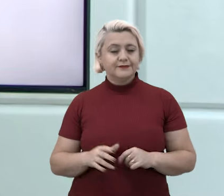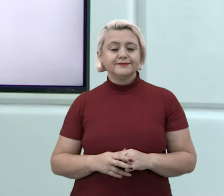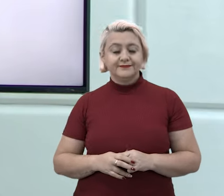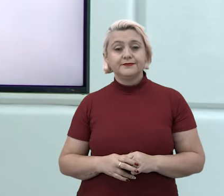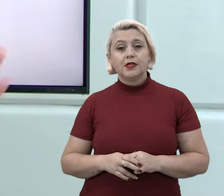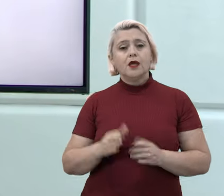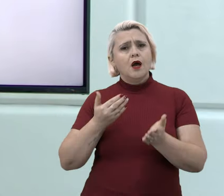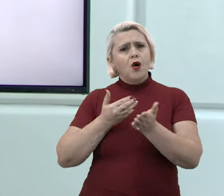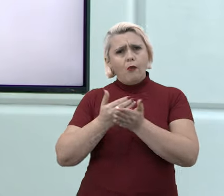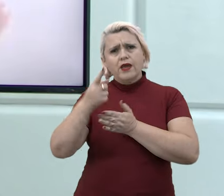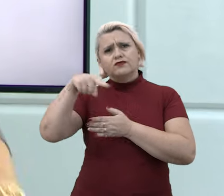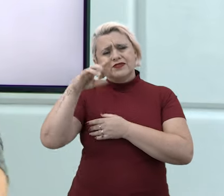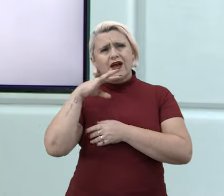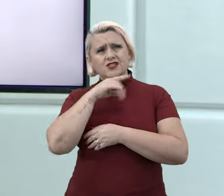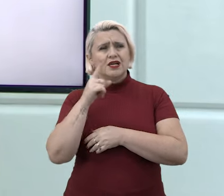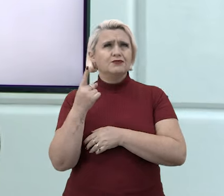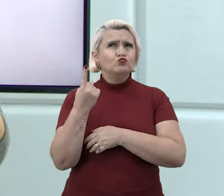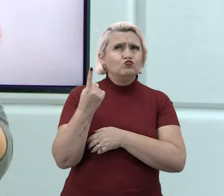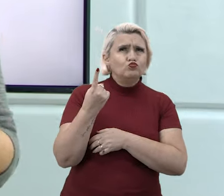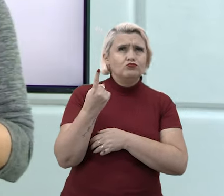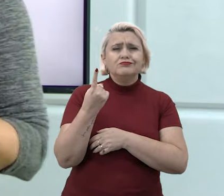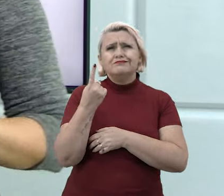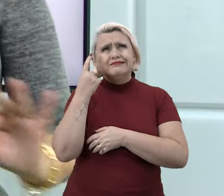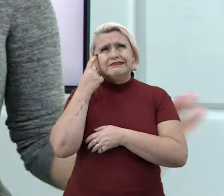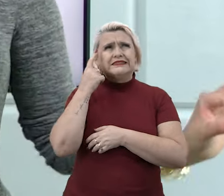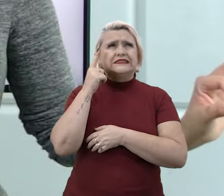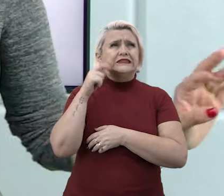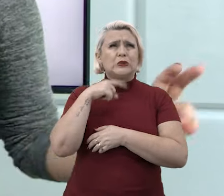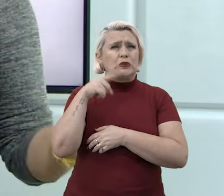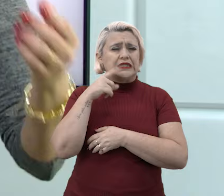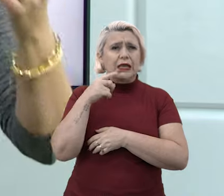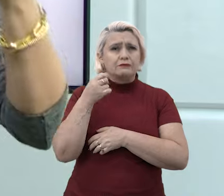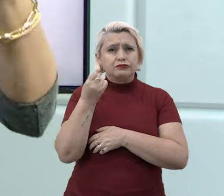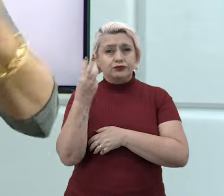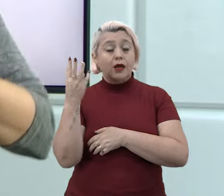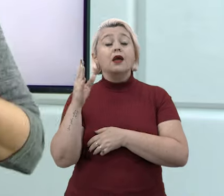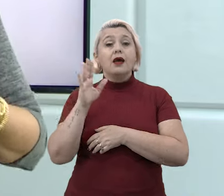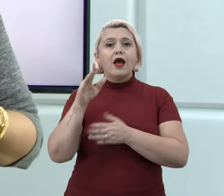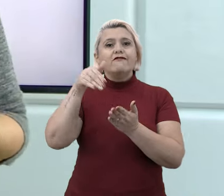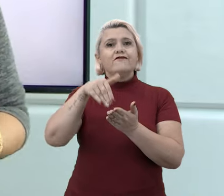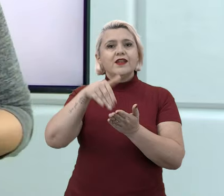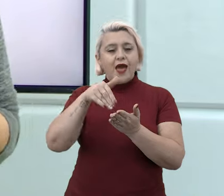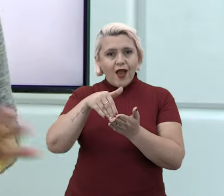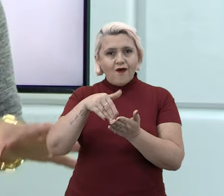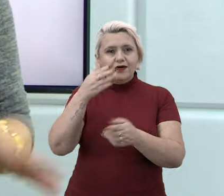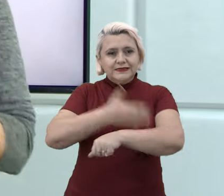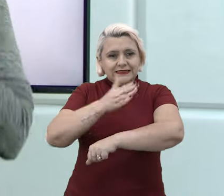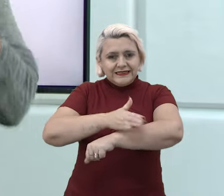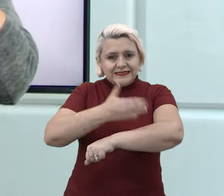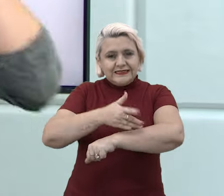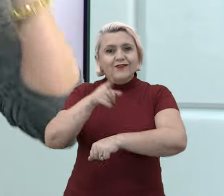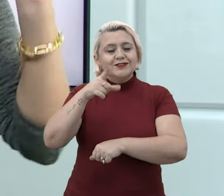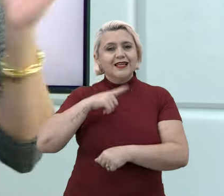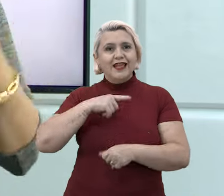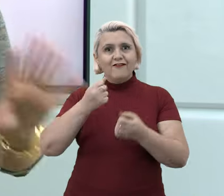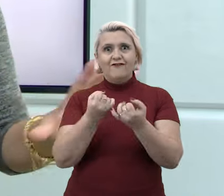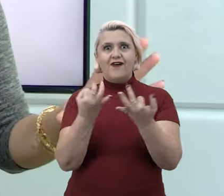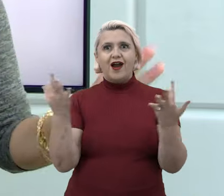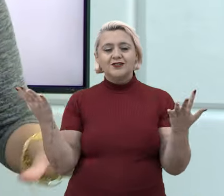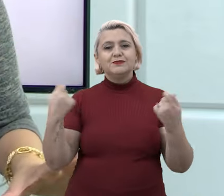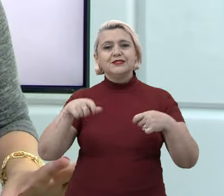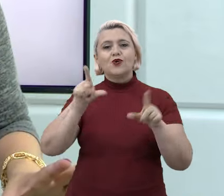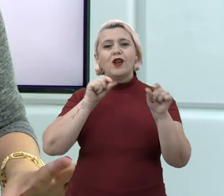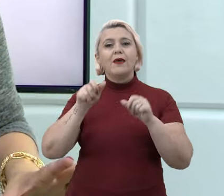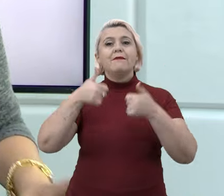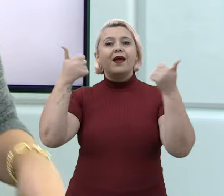argumentos diferentes. No começo você vai achar um e já está ótimo. Depois você vai achar outro, no final você tem tantos que aí você